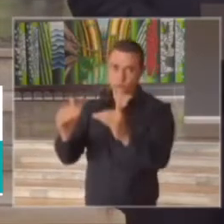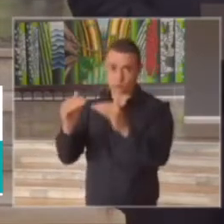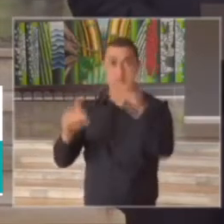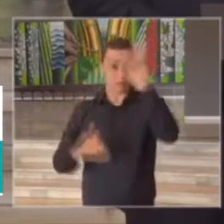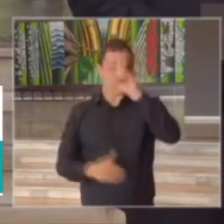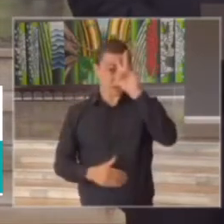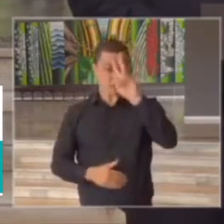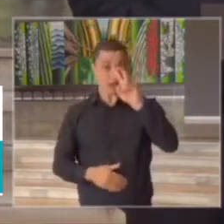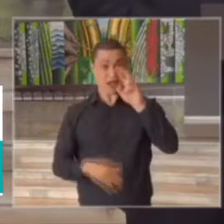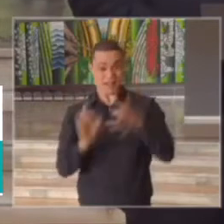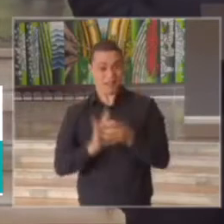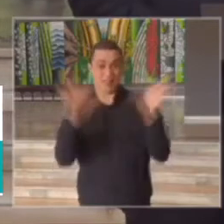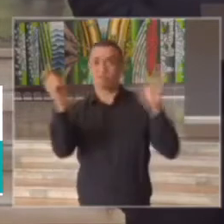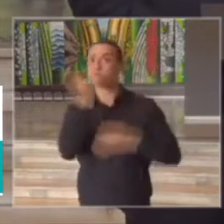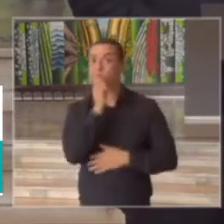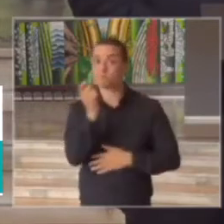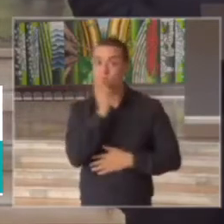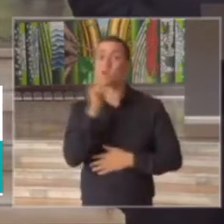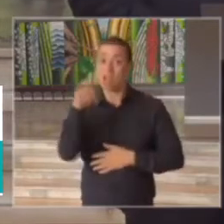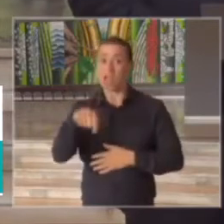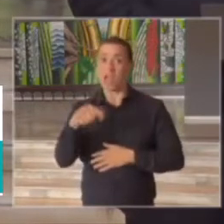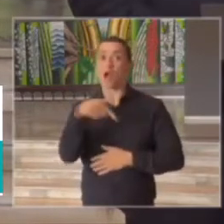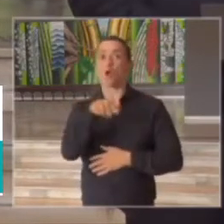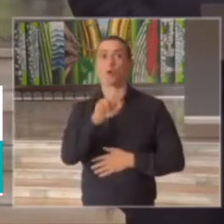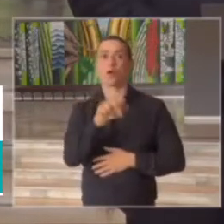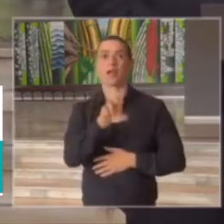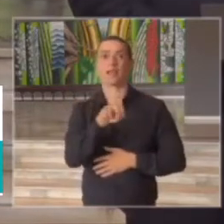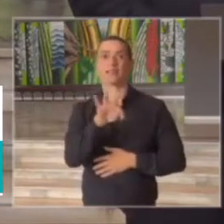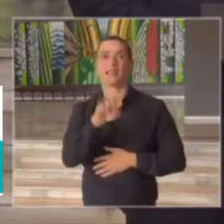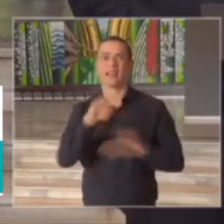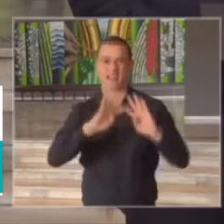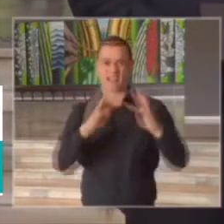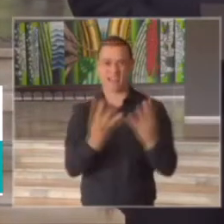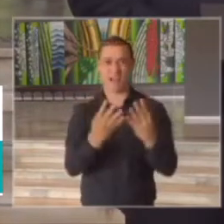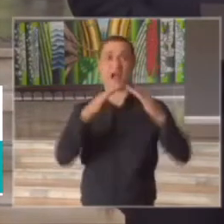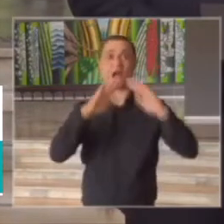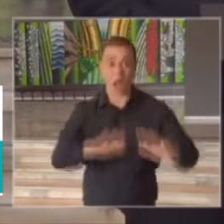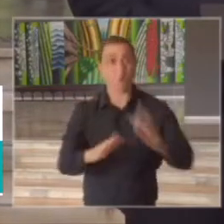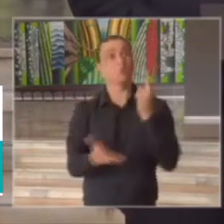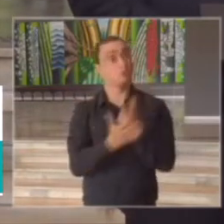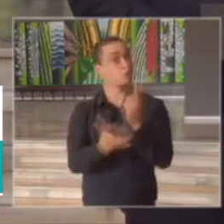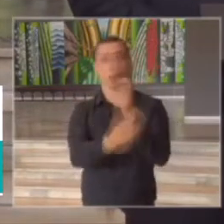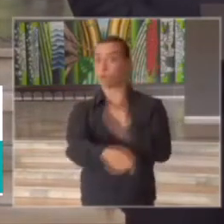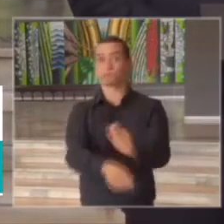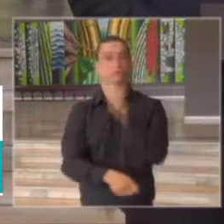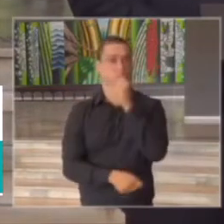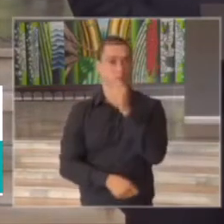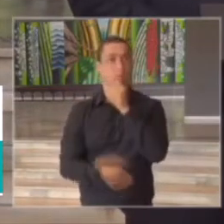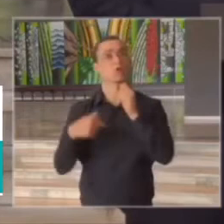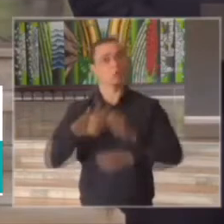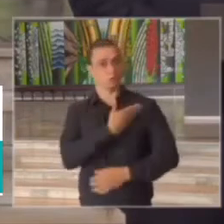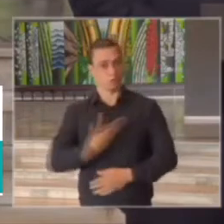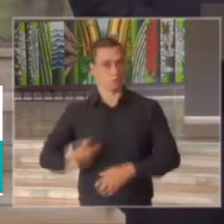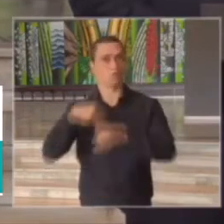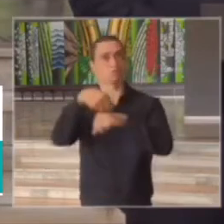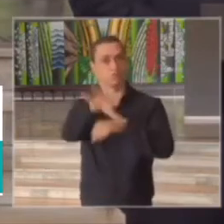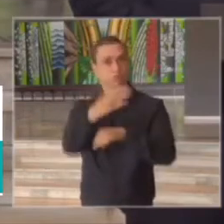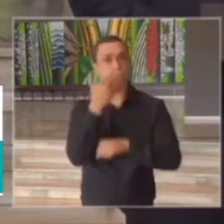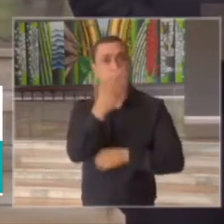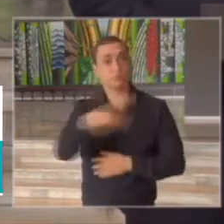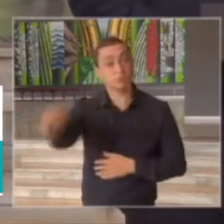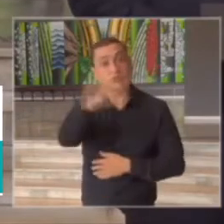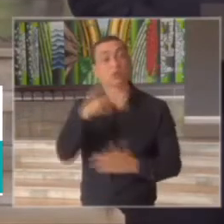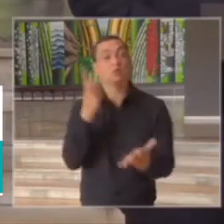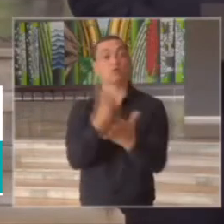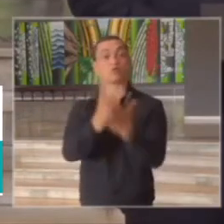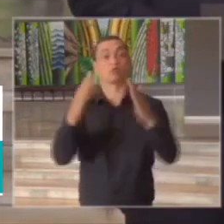recomendação do Governo do Estado de São Paulo para que as pessoas permaneçam nas suas casas exceto aquelas que precisam sair e